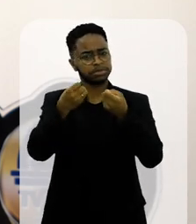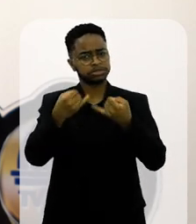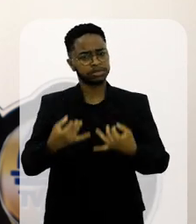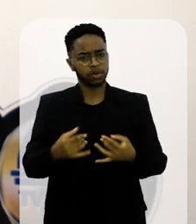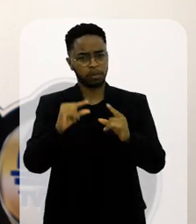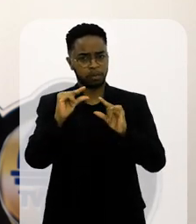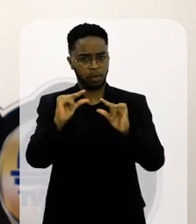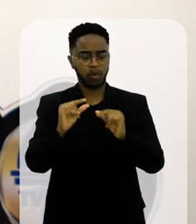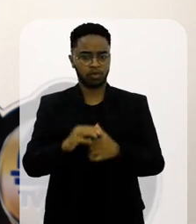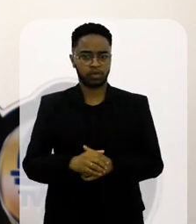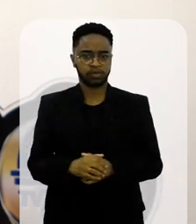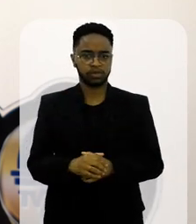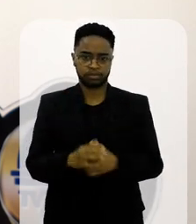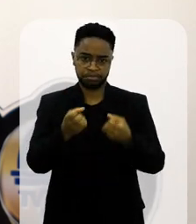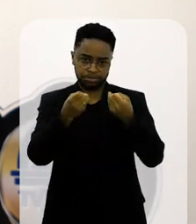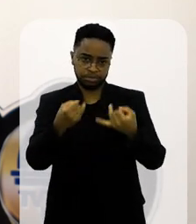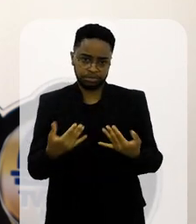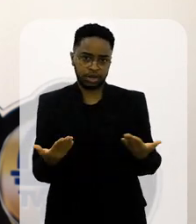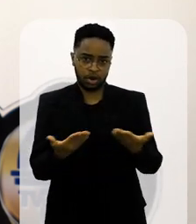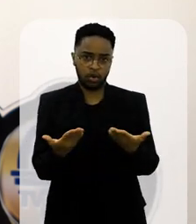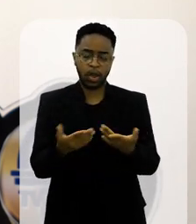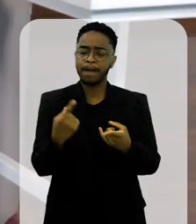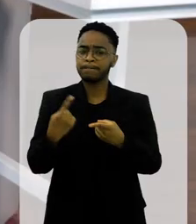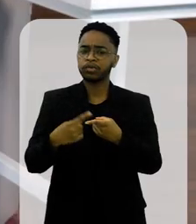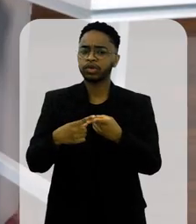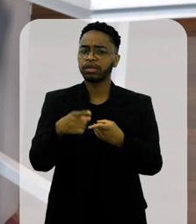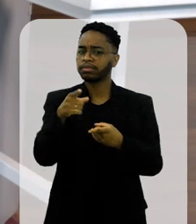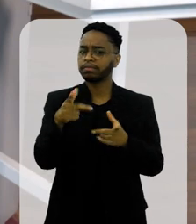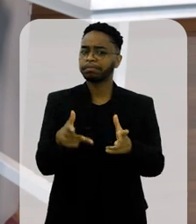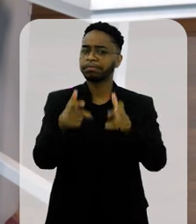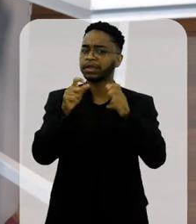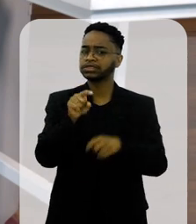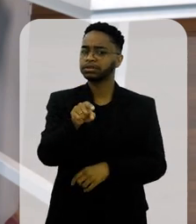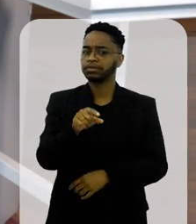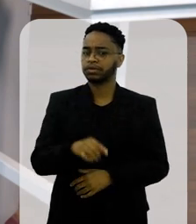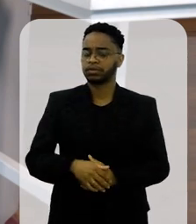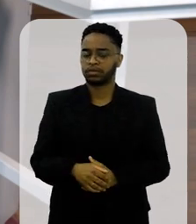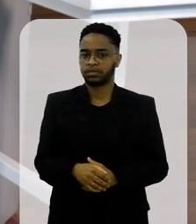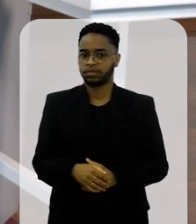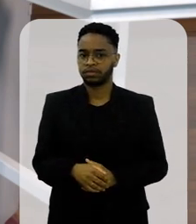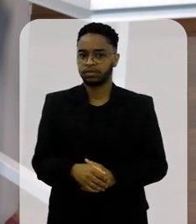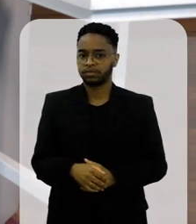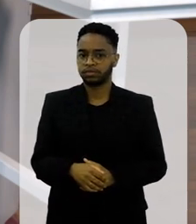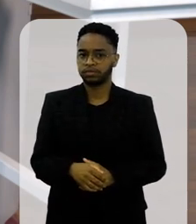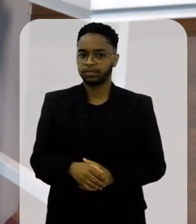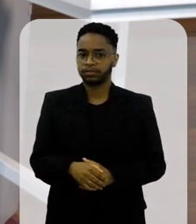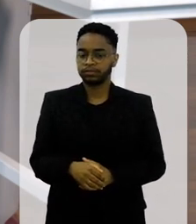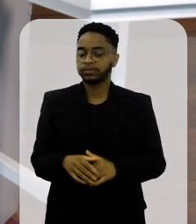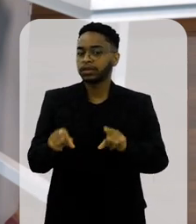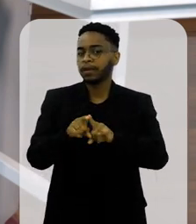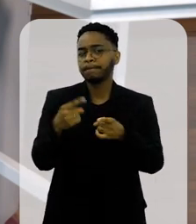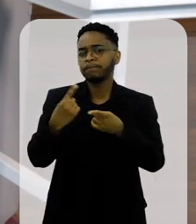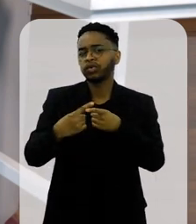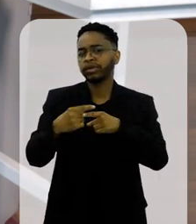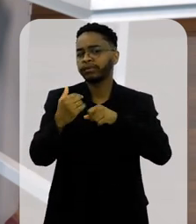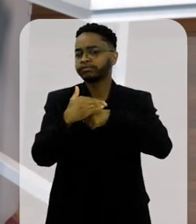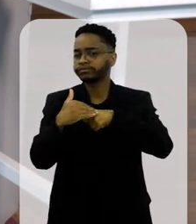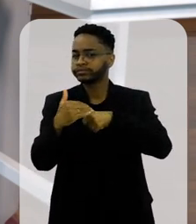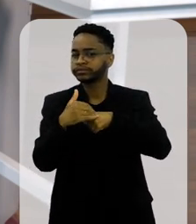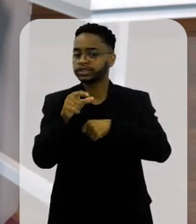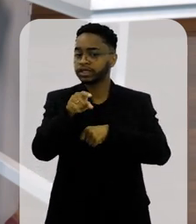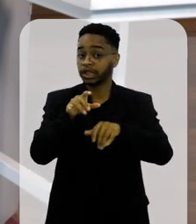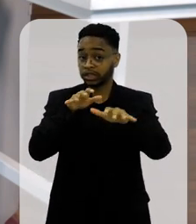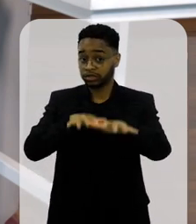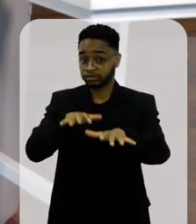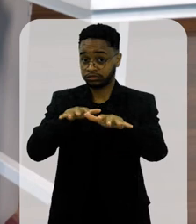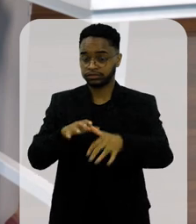classifica isso para mim, explica um pouquinho para mim agora. Por que esse teu olhar? Por que esse teu carinho por